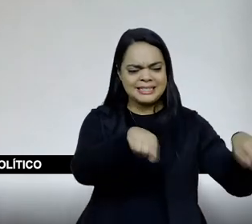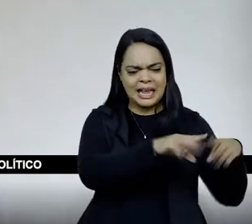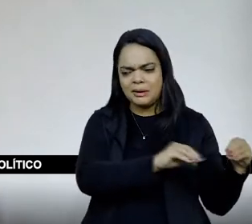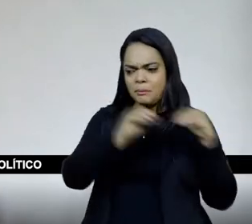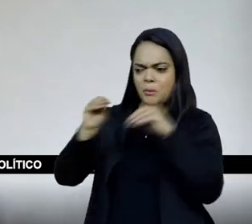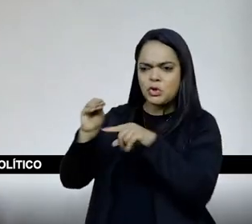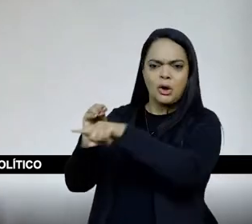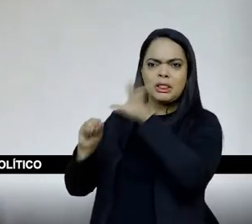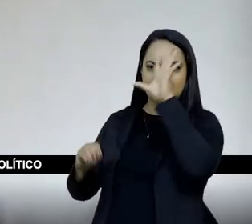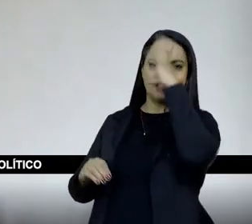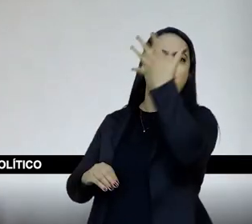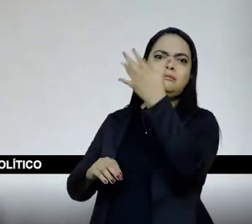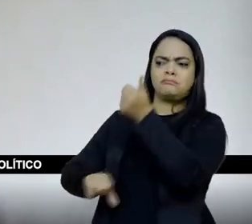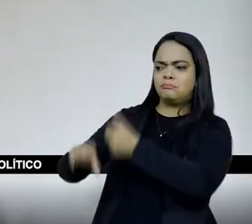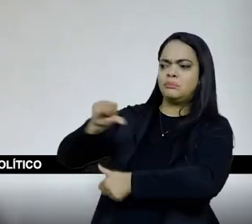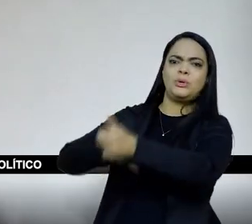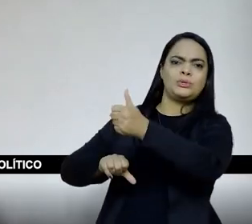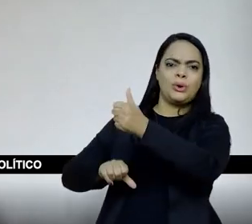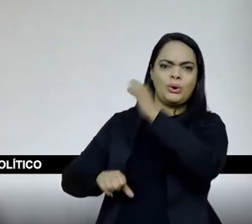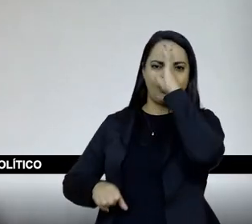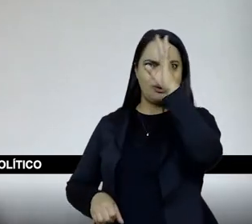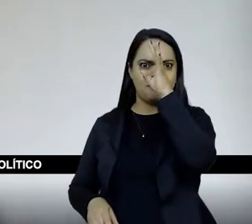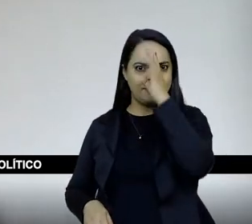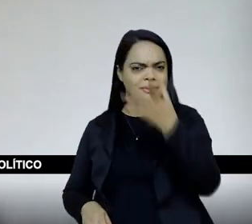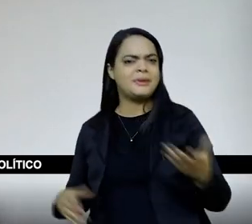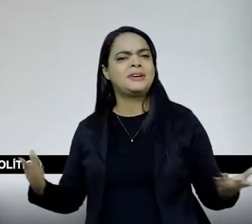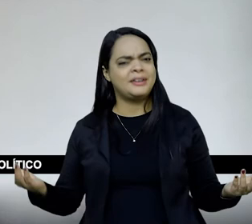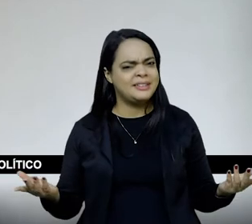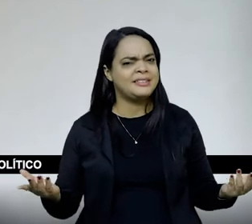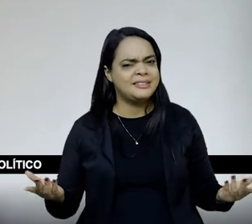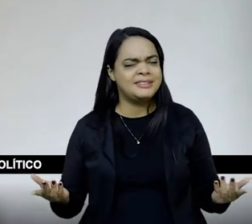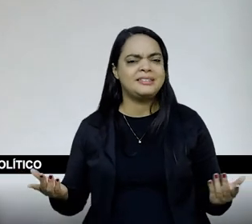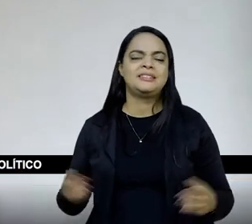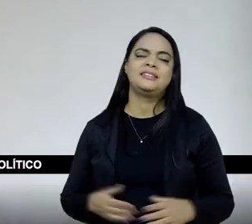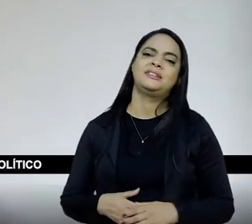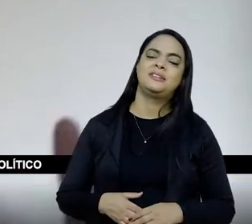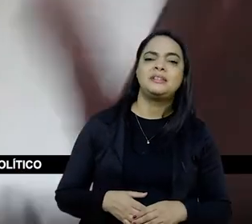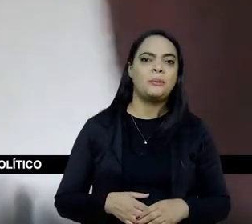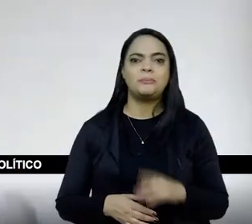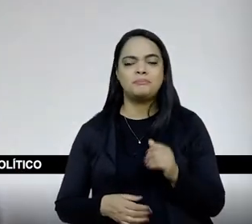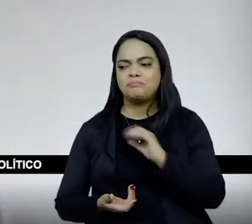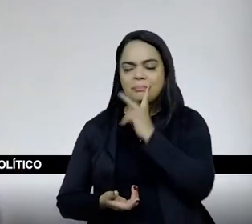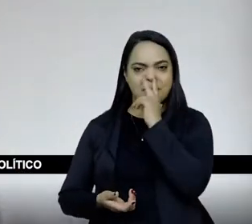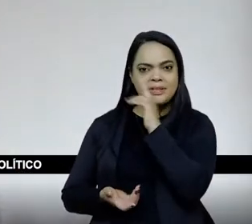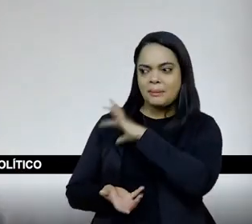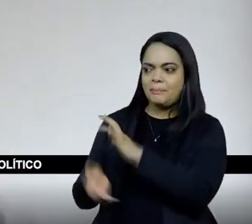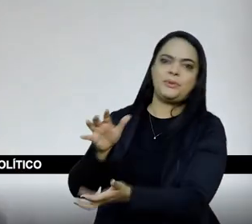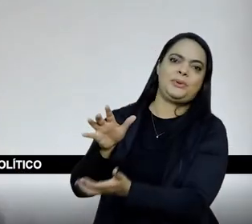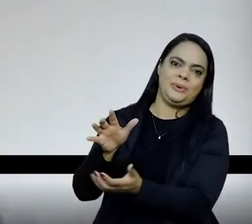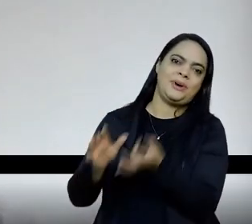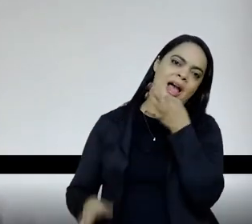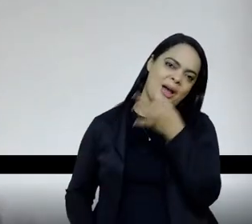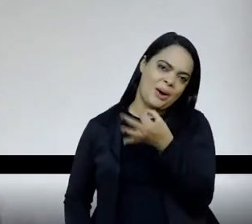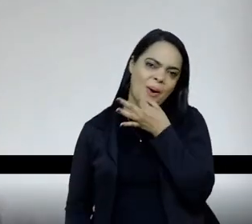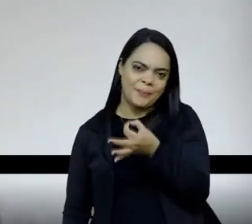ali teve um impacto bastante grande, não só na dinâmica da reunião, mas no encaminhamento político